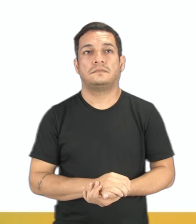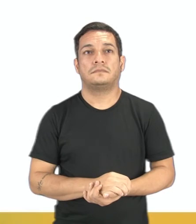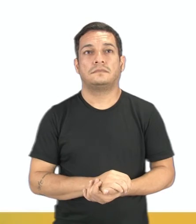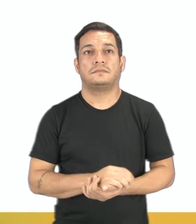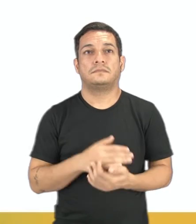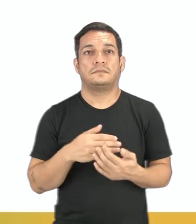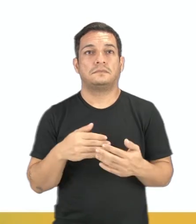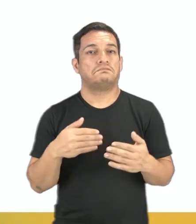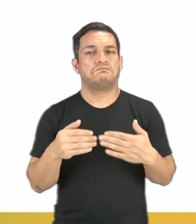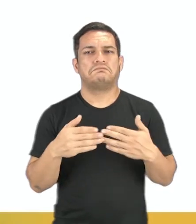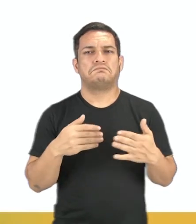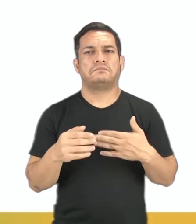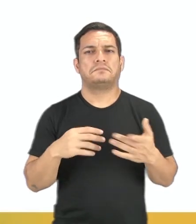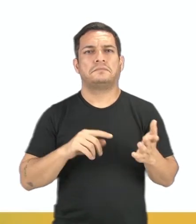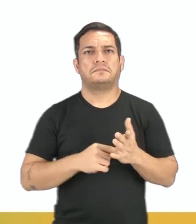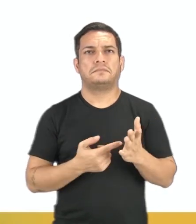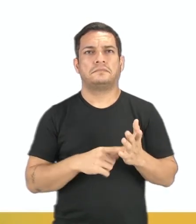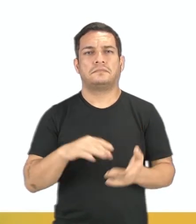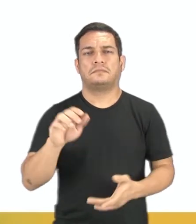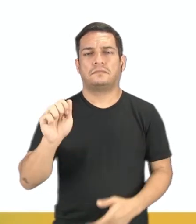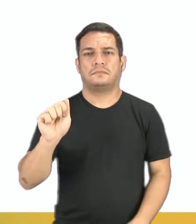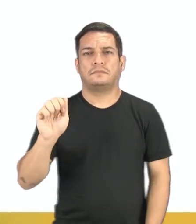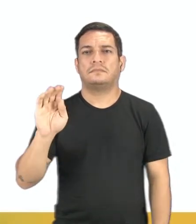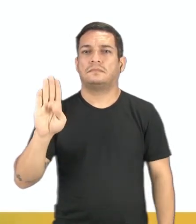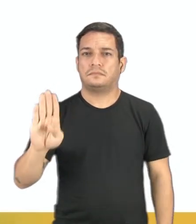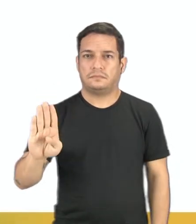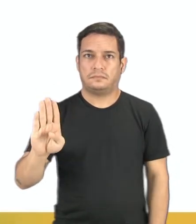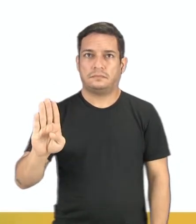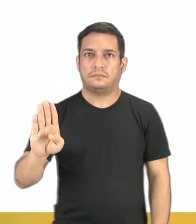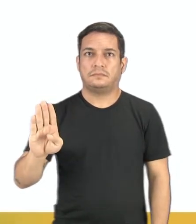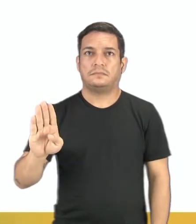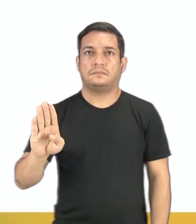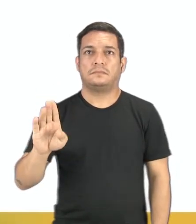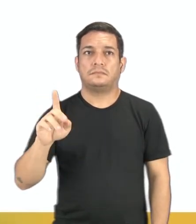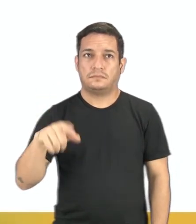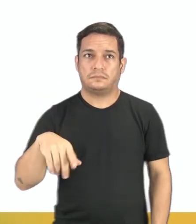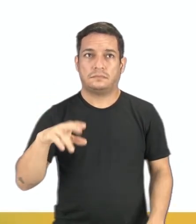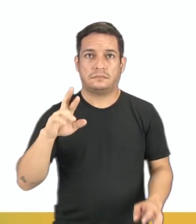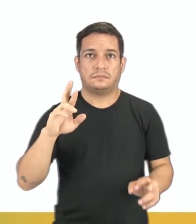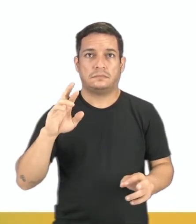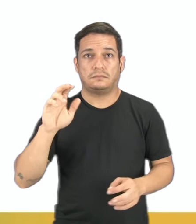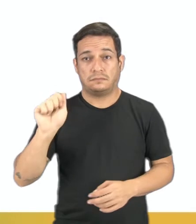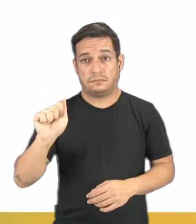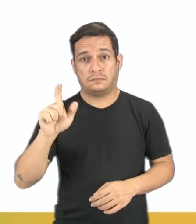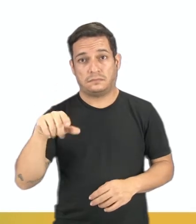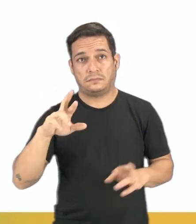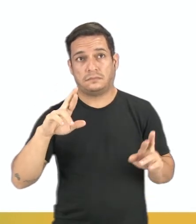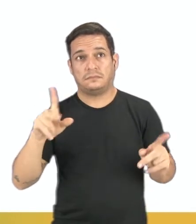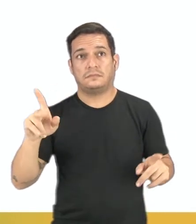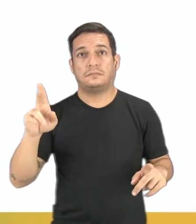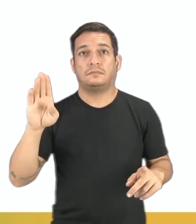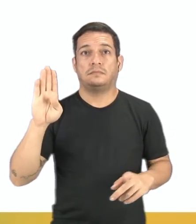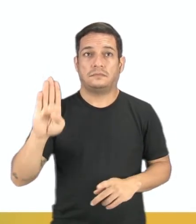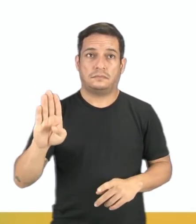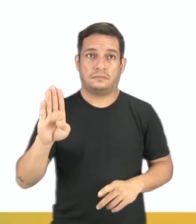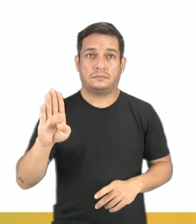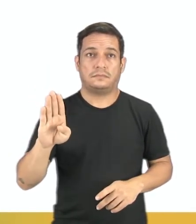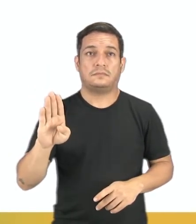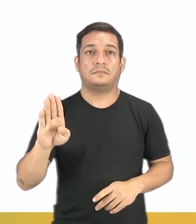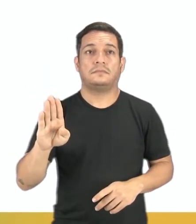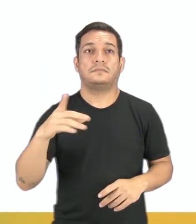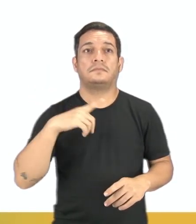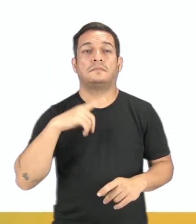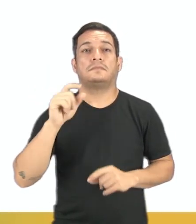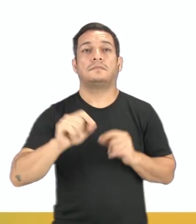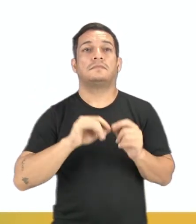Quaisquer que sejam os pontos A e B, se A é distinto de B,